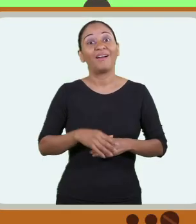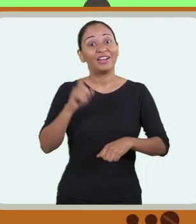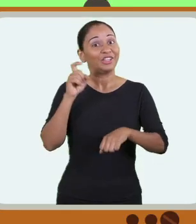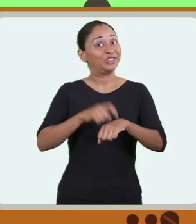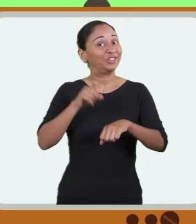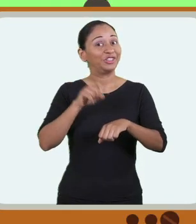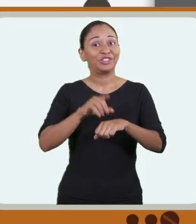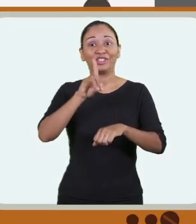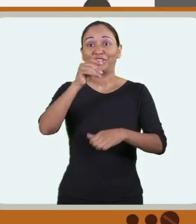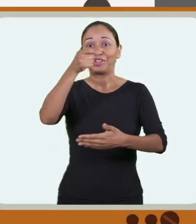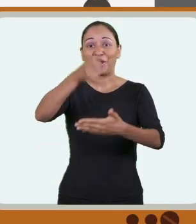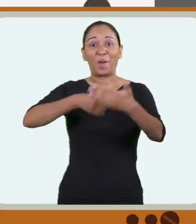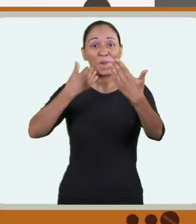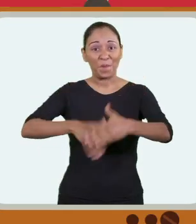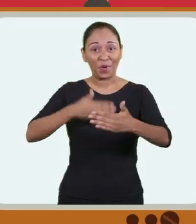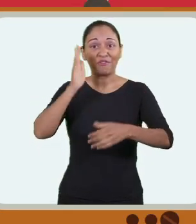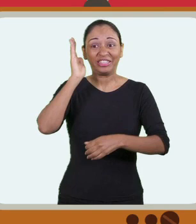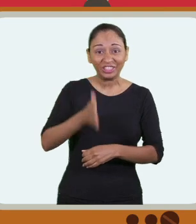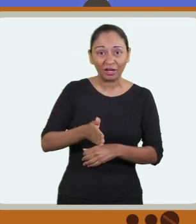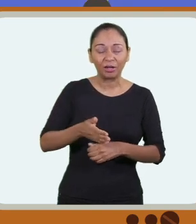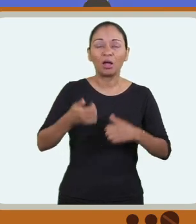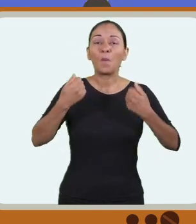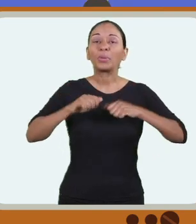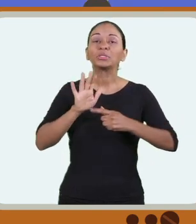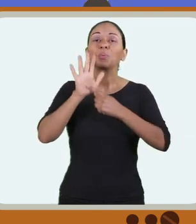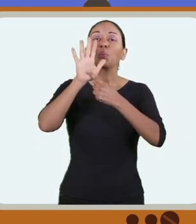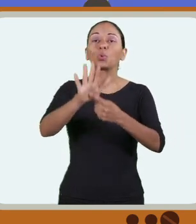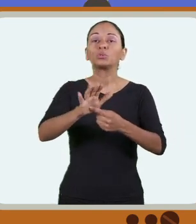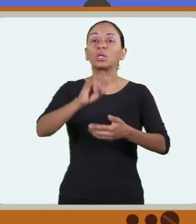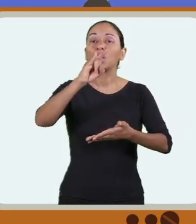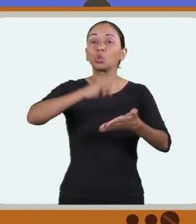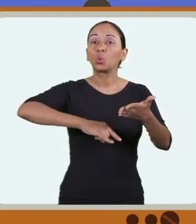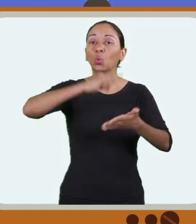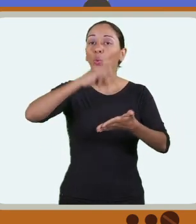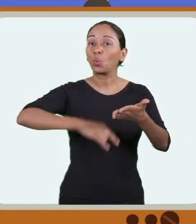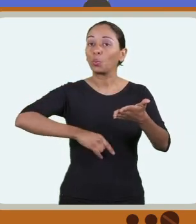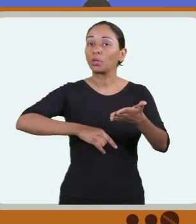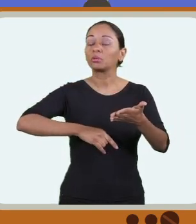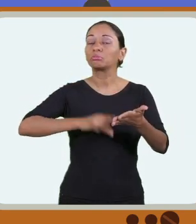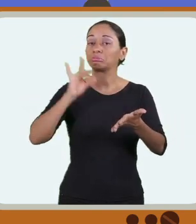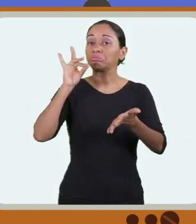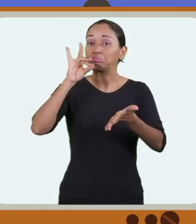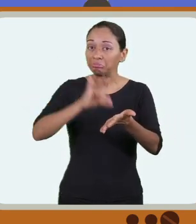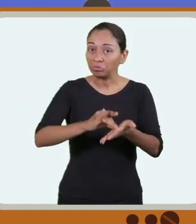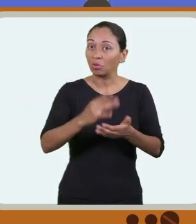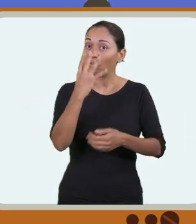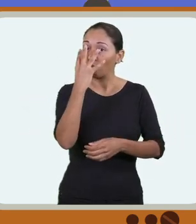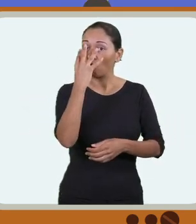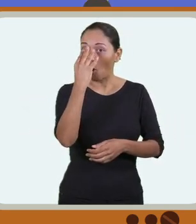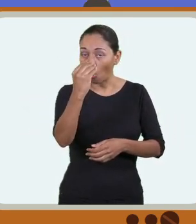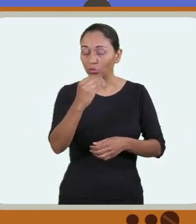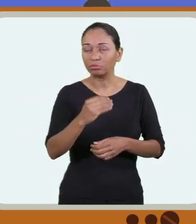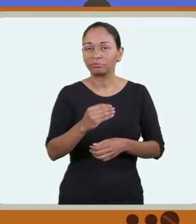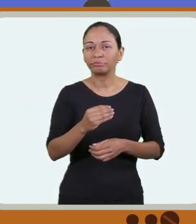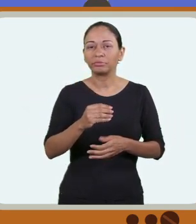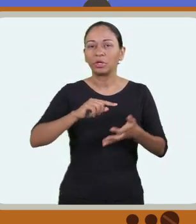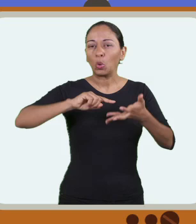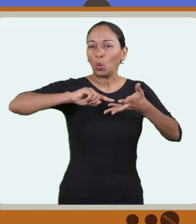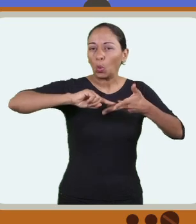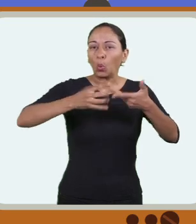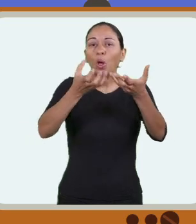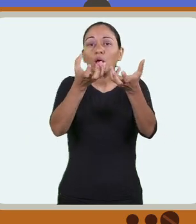Finalmente, chegou o dia da prova. Para realizá-la, você precisa apresentar um documento de identificação original com foto.